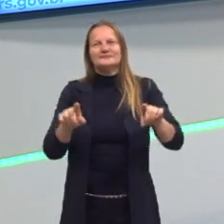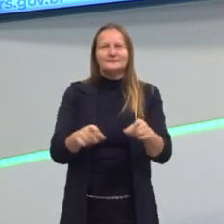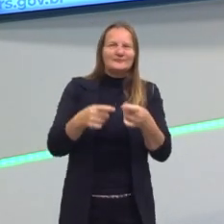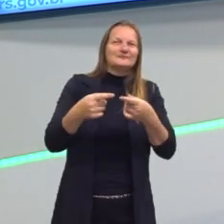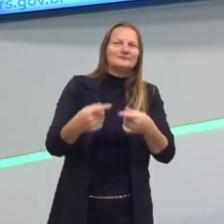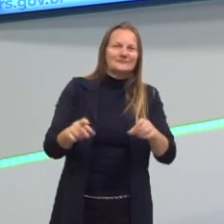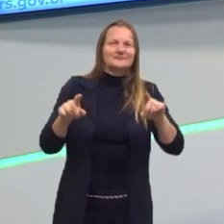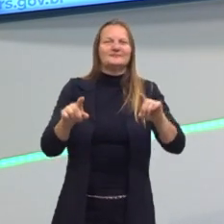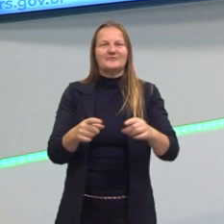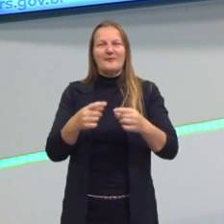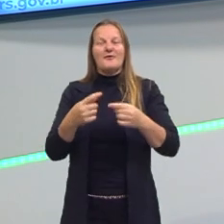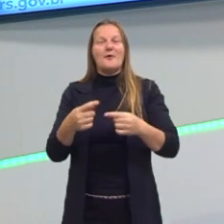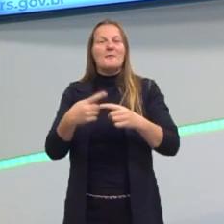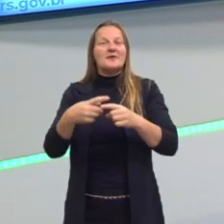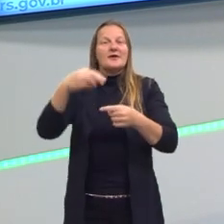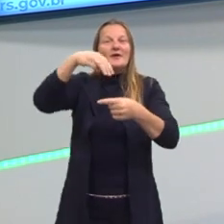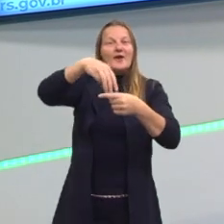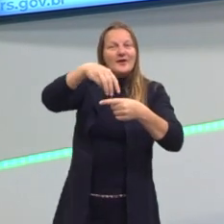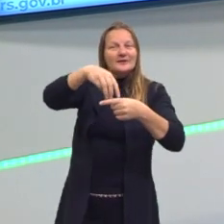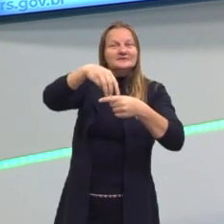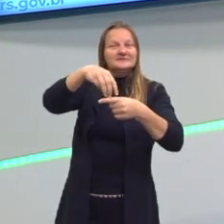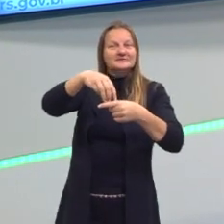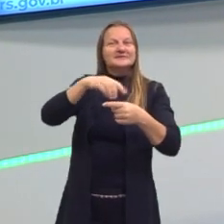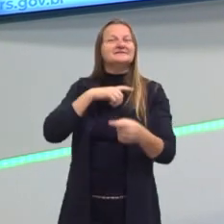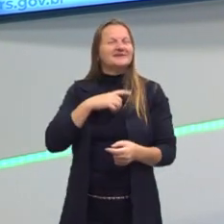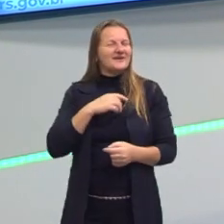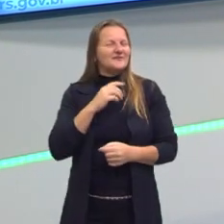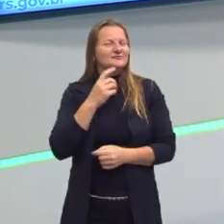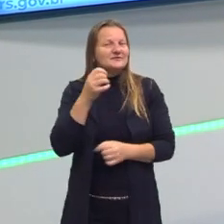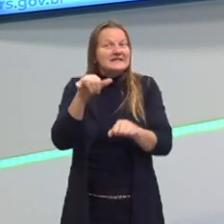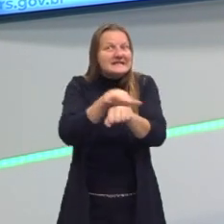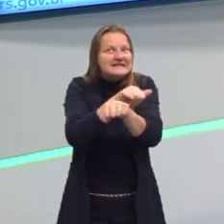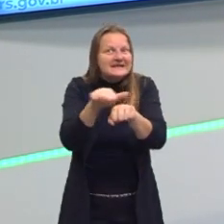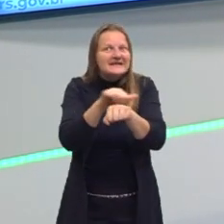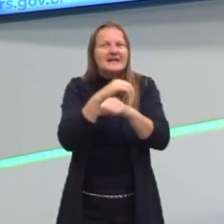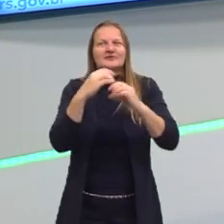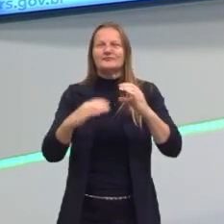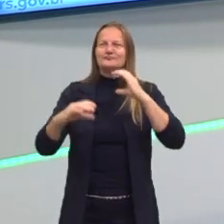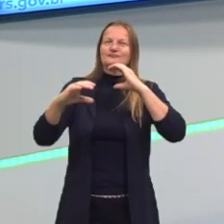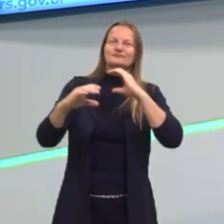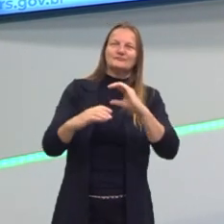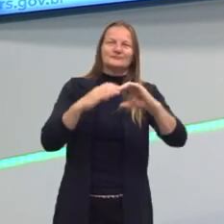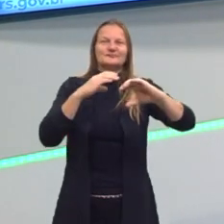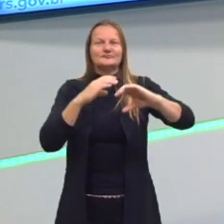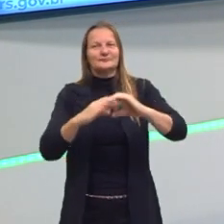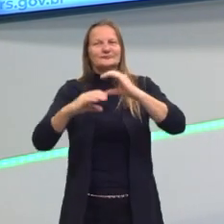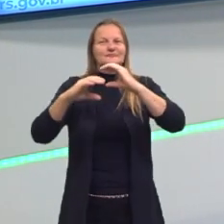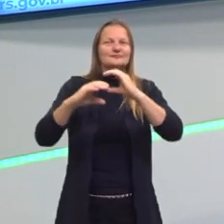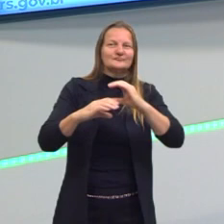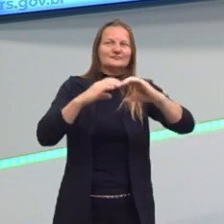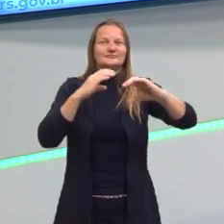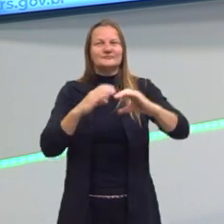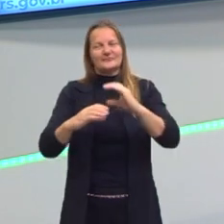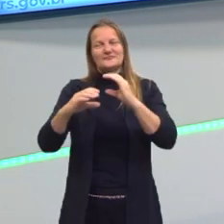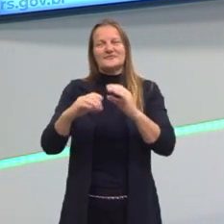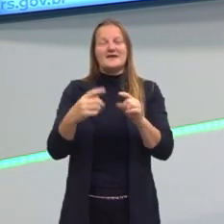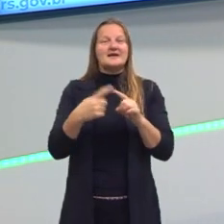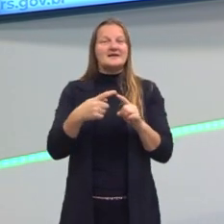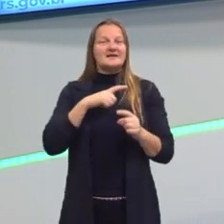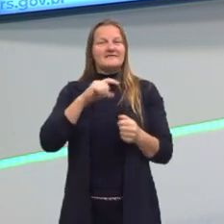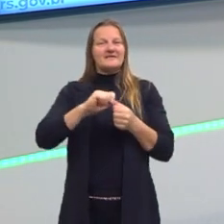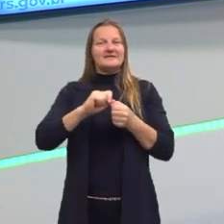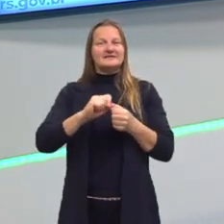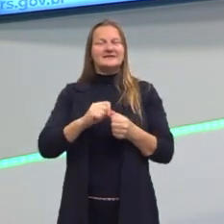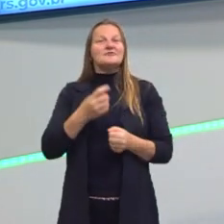A gente sabia o que vinha no lanche e o fato de a gente cantarolar isso o dia inteiro fazia com que a gente